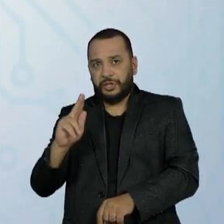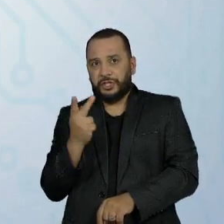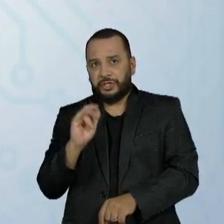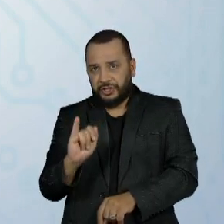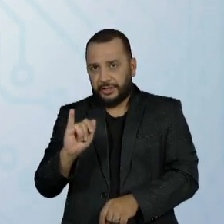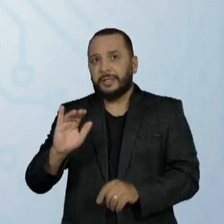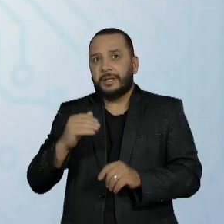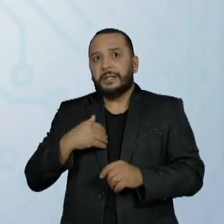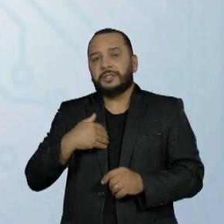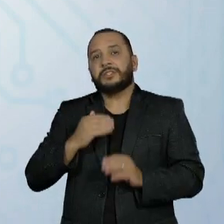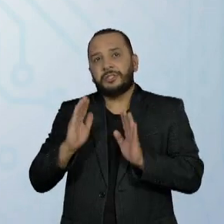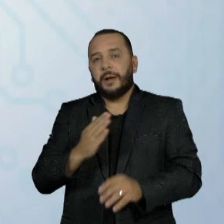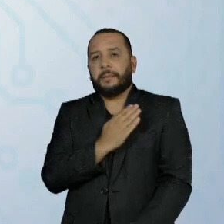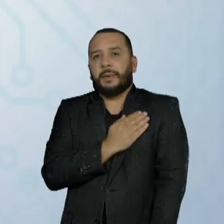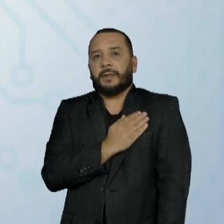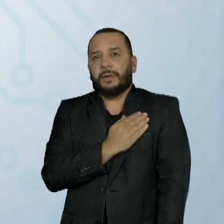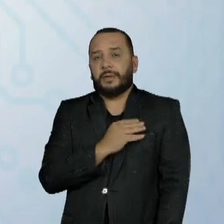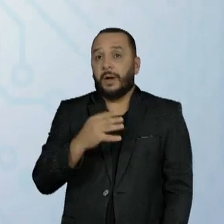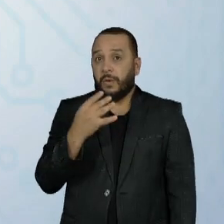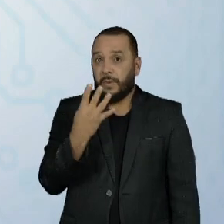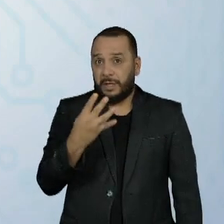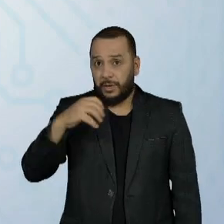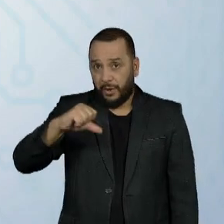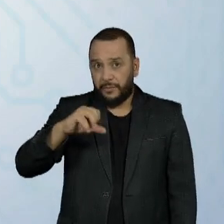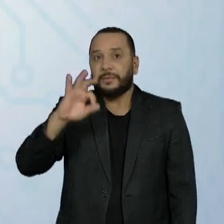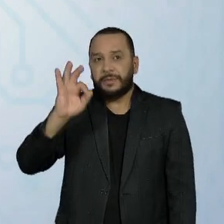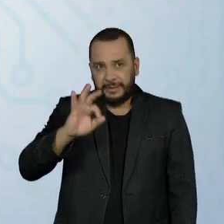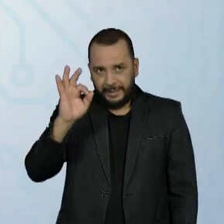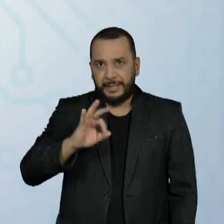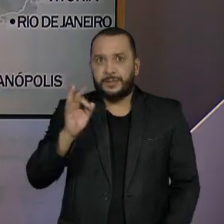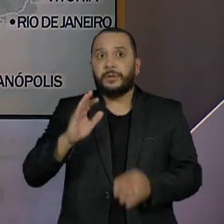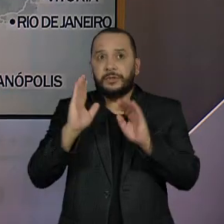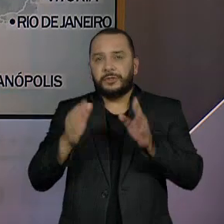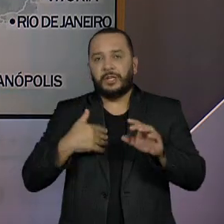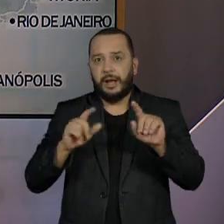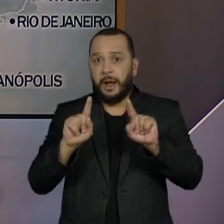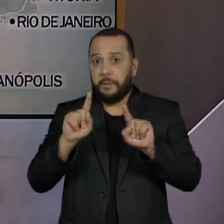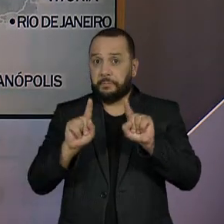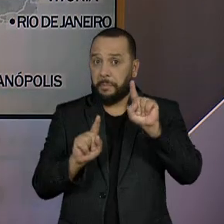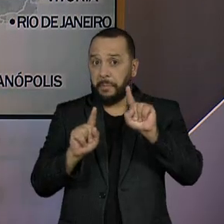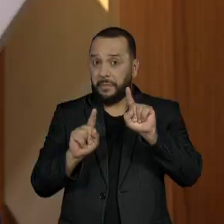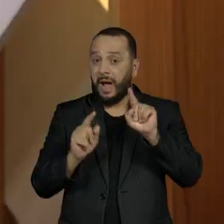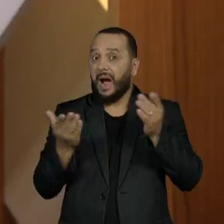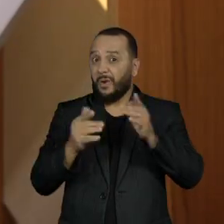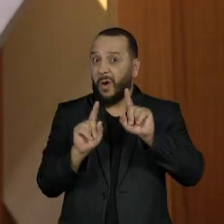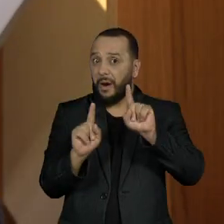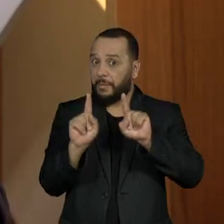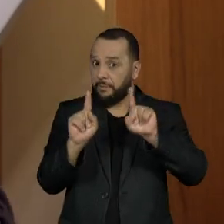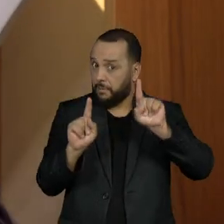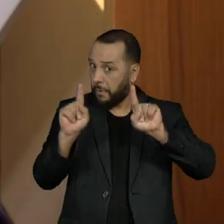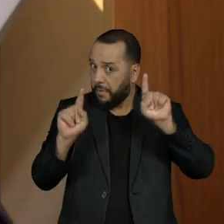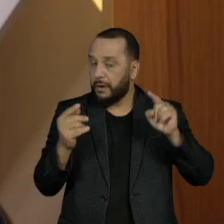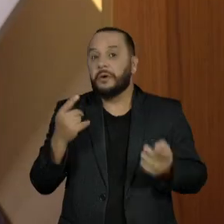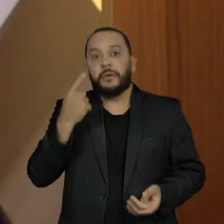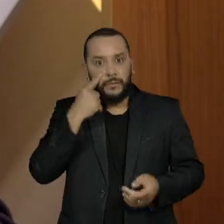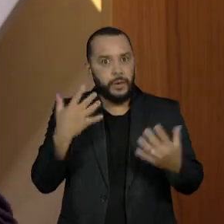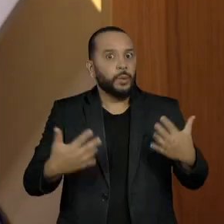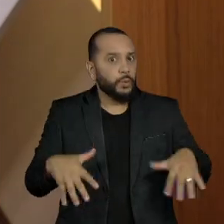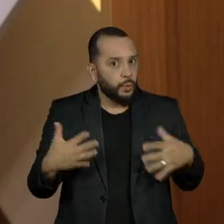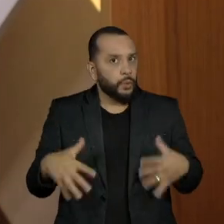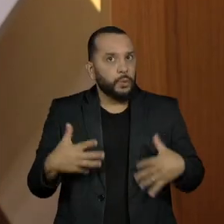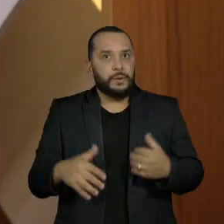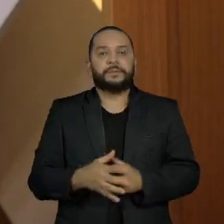tem 49%. Essa vantagem do Edmilson já foi um pouco maior, né? A gente vai para a reta final da votação com uma disputa